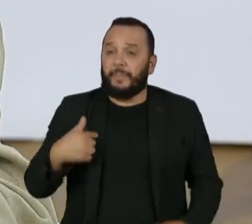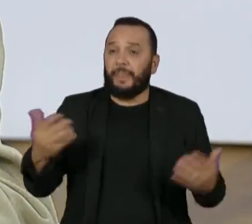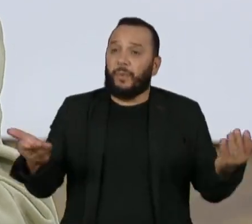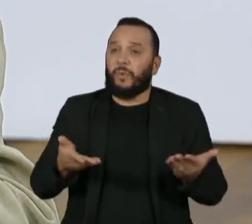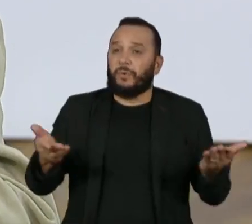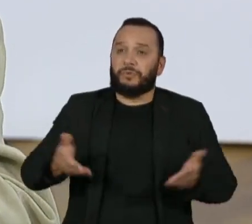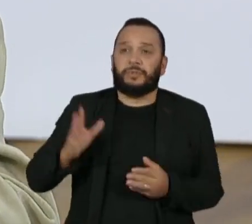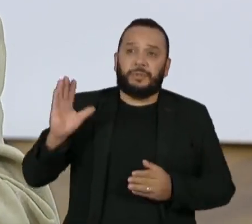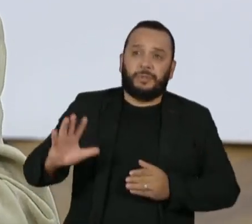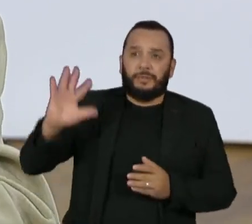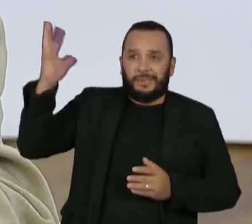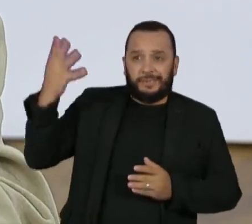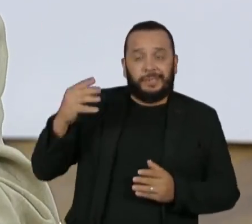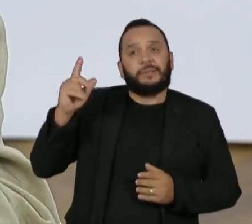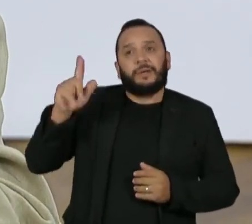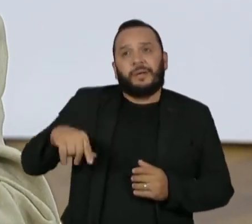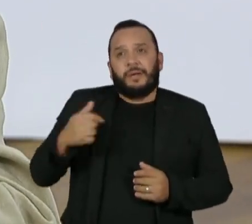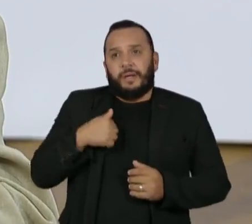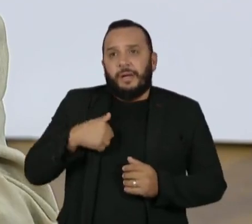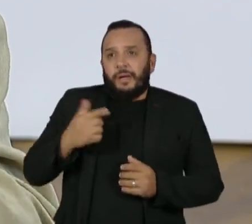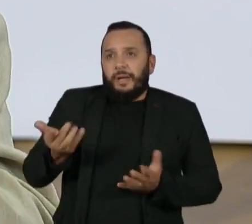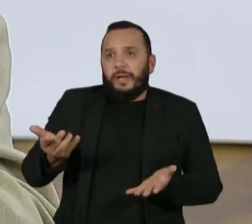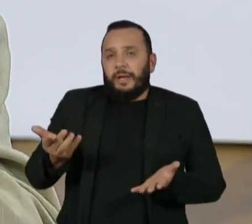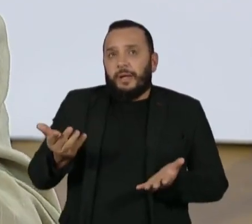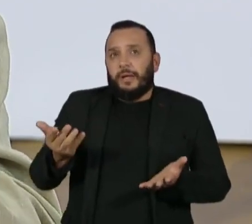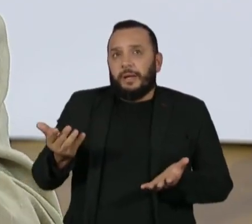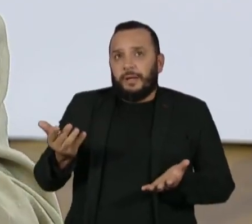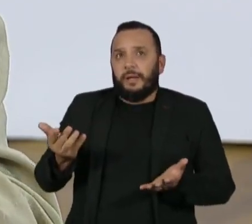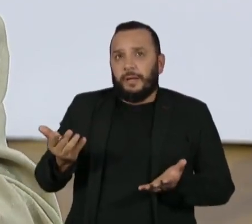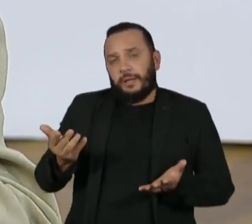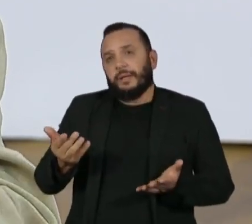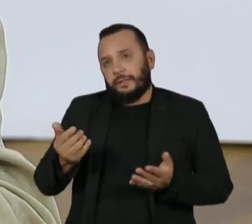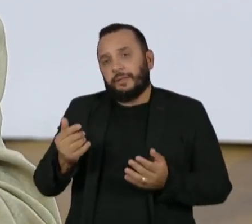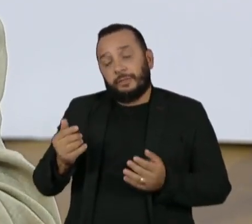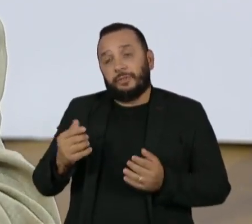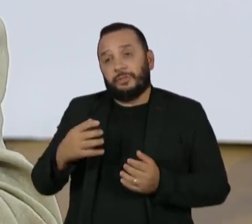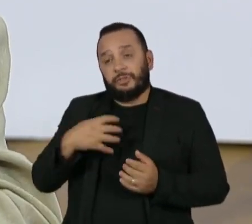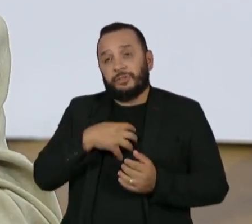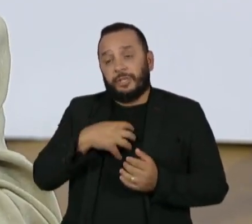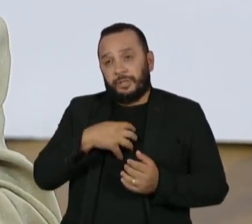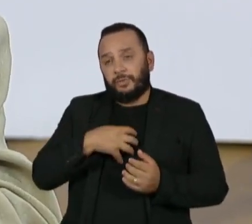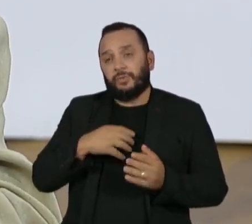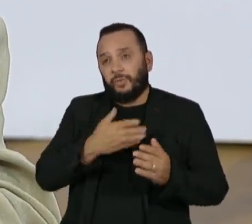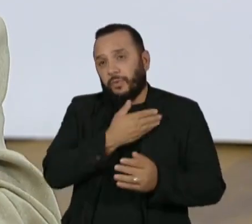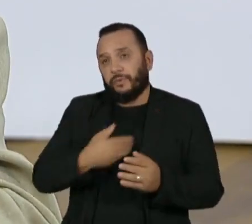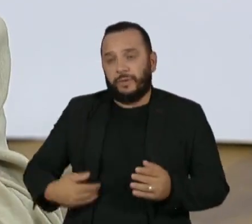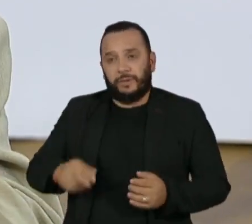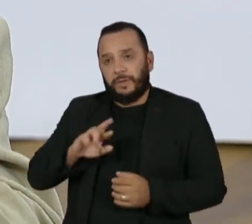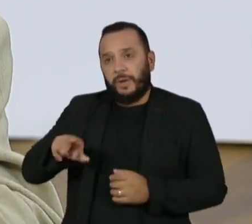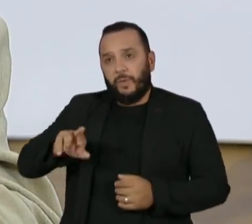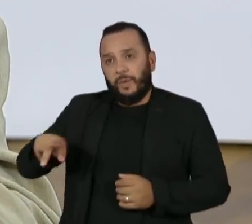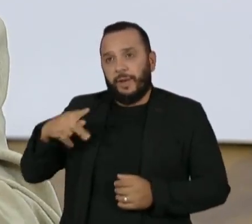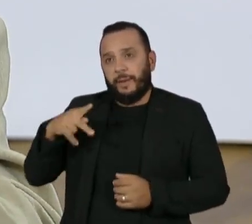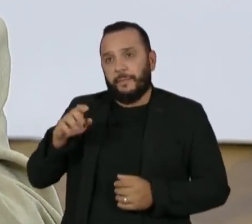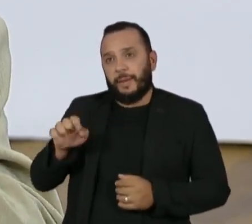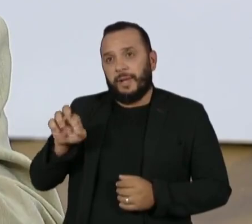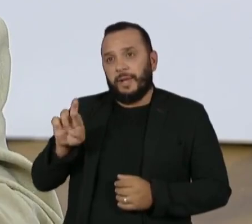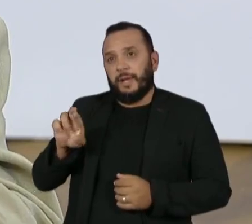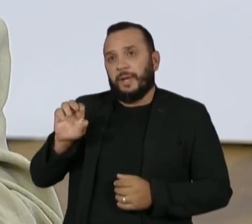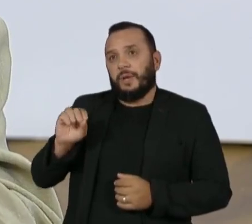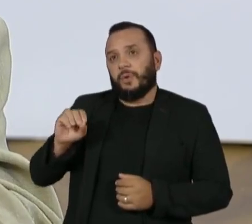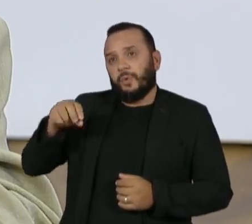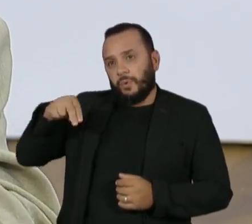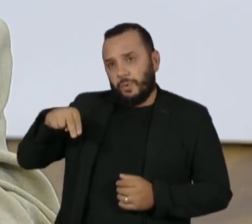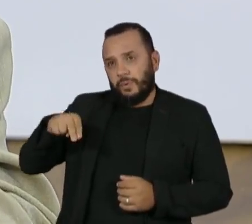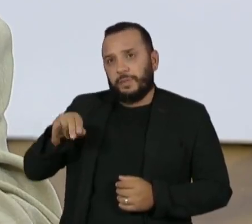propícia ao sucesso de um governo não peronista, no sentido de que se você comparar a força do peronismo